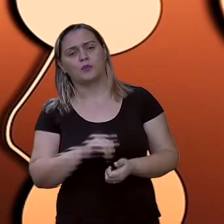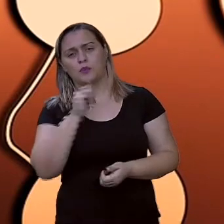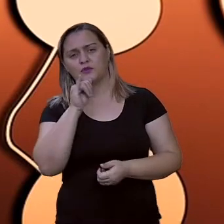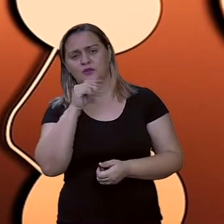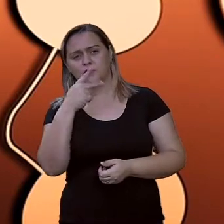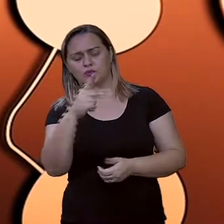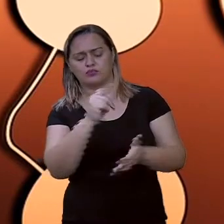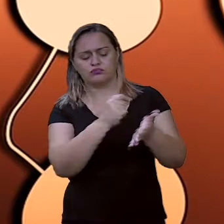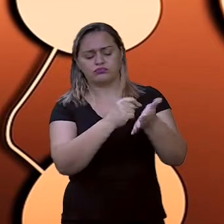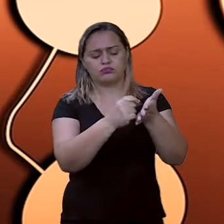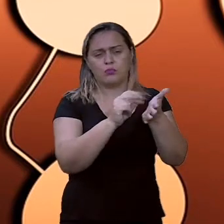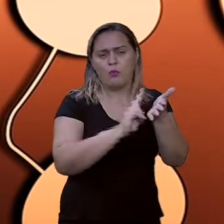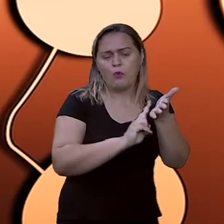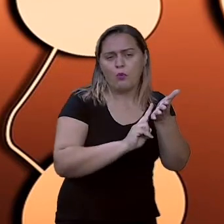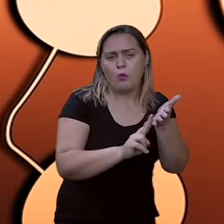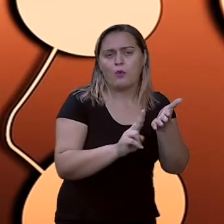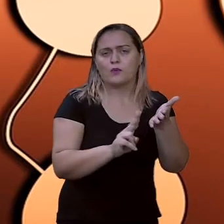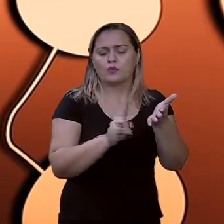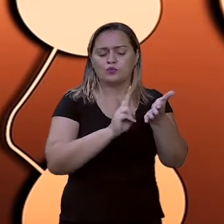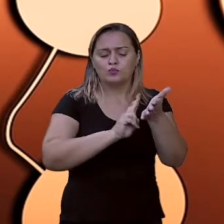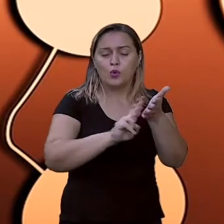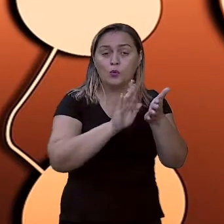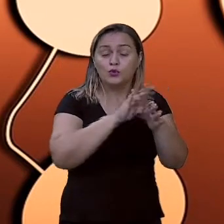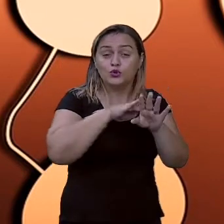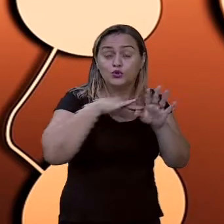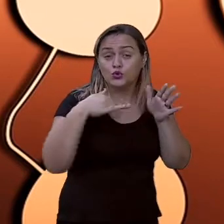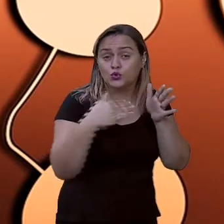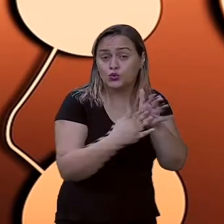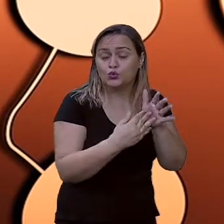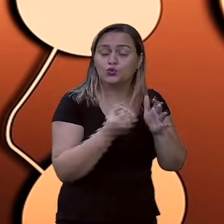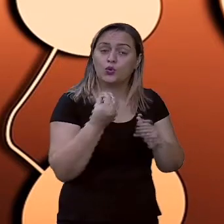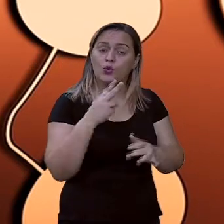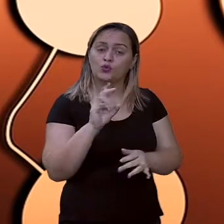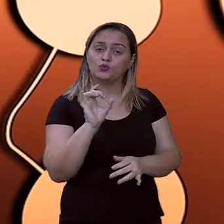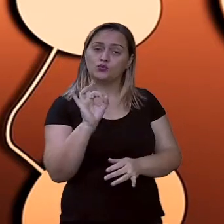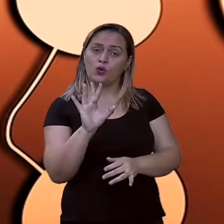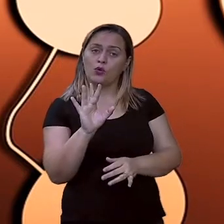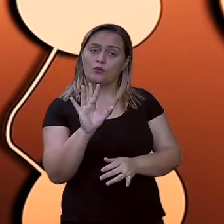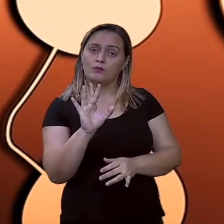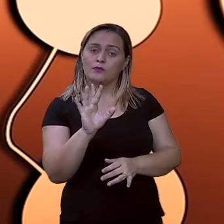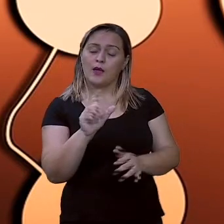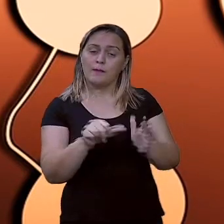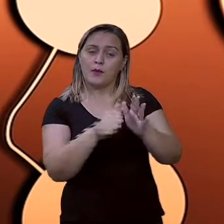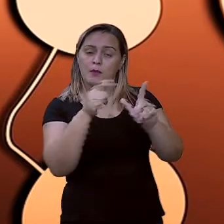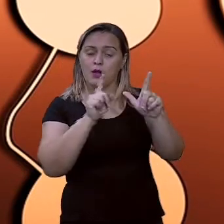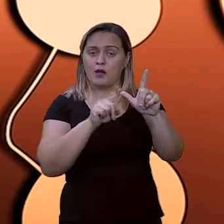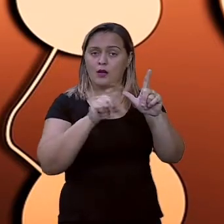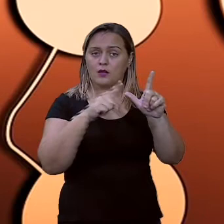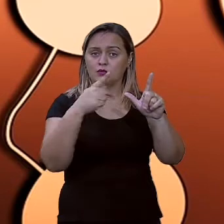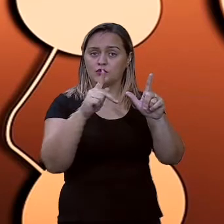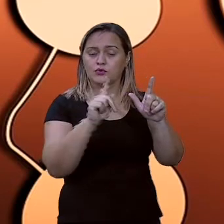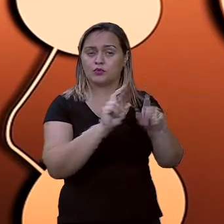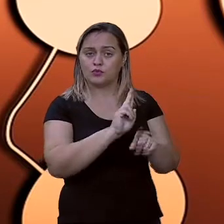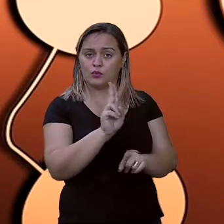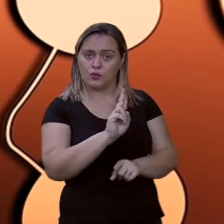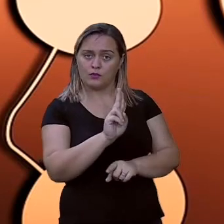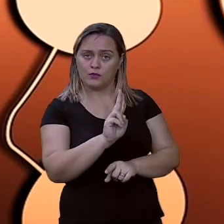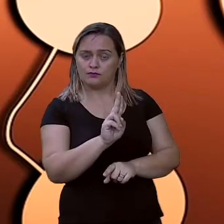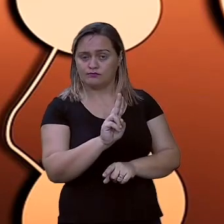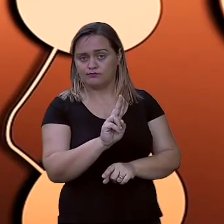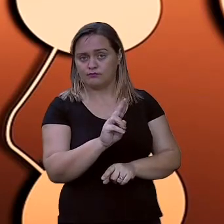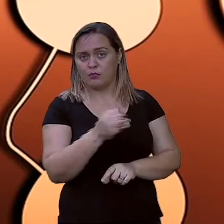o seu nome completo, ou somente as iniciais do seu nome, como poderia ser aí em uma carta.